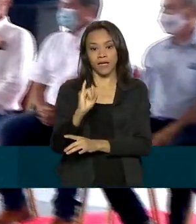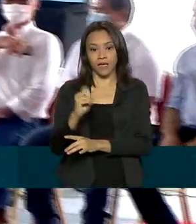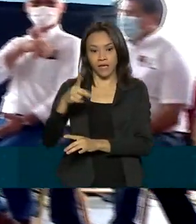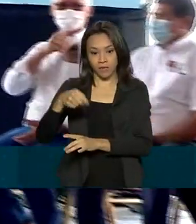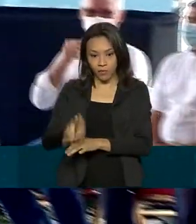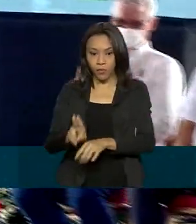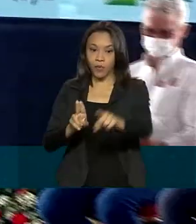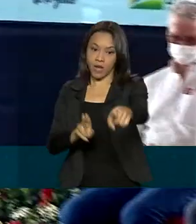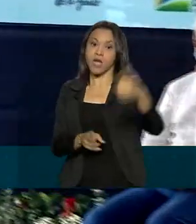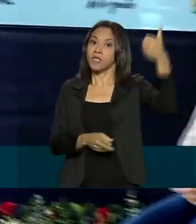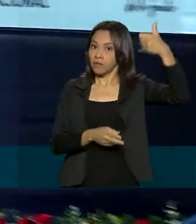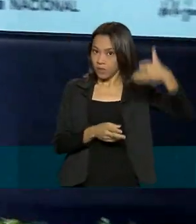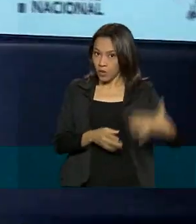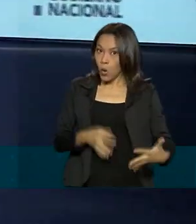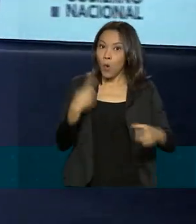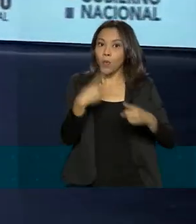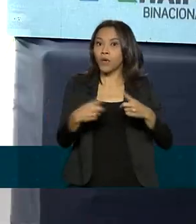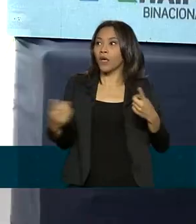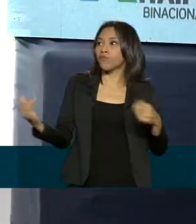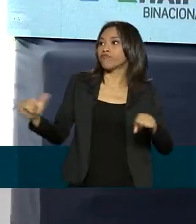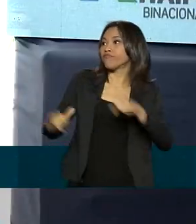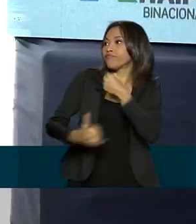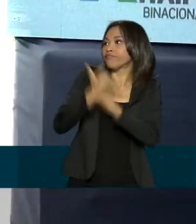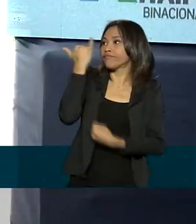presidente Jair Bolsonaro no evento.